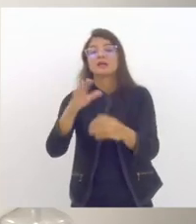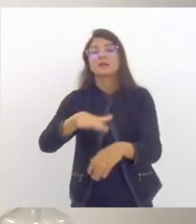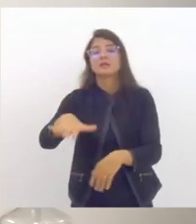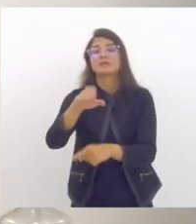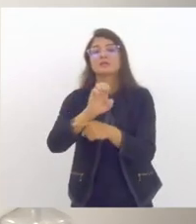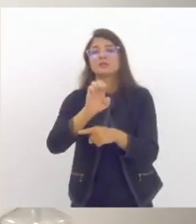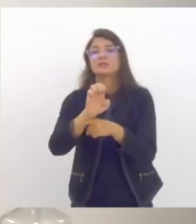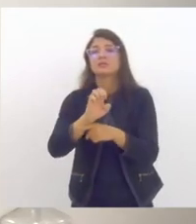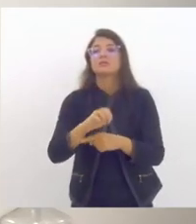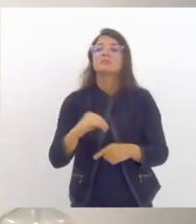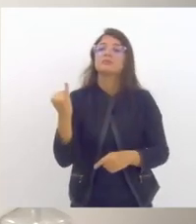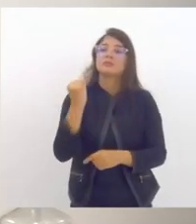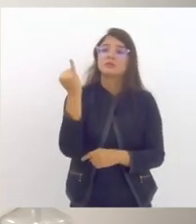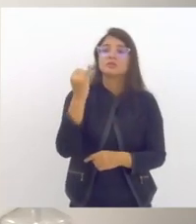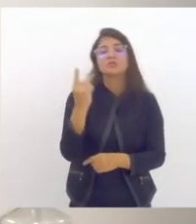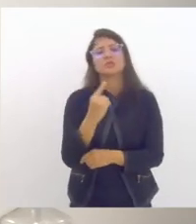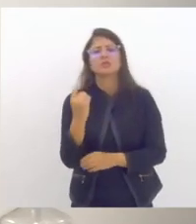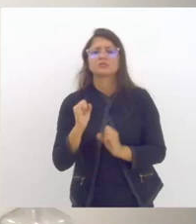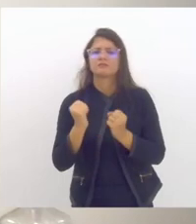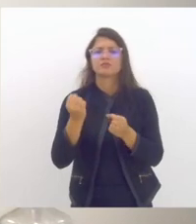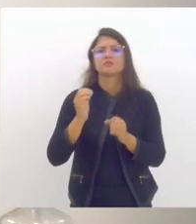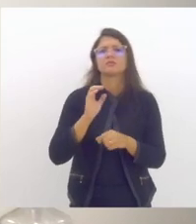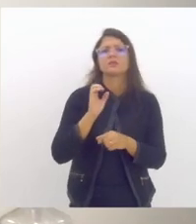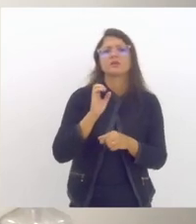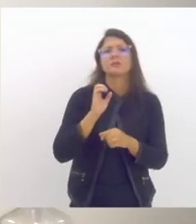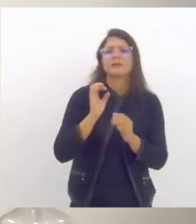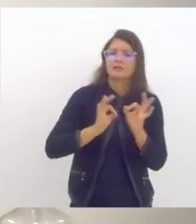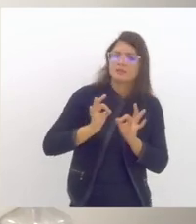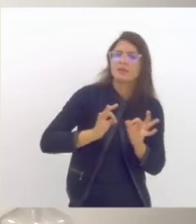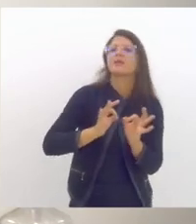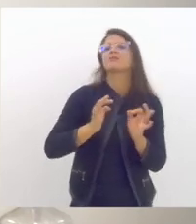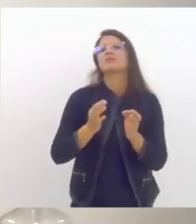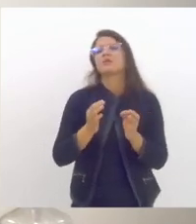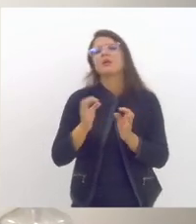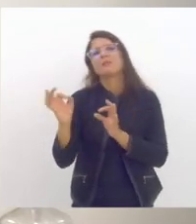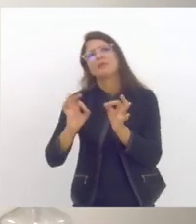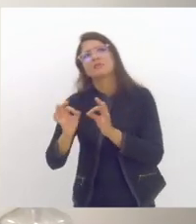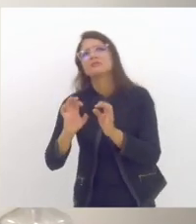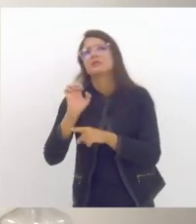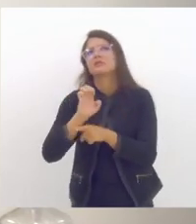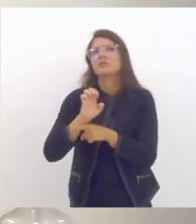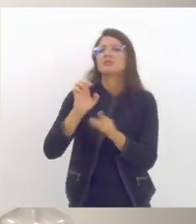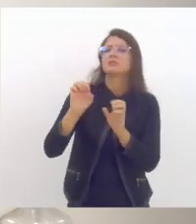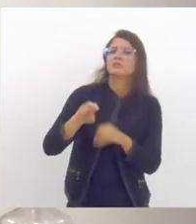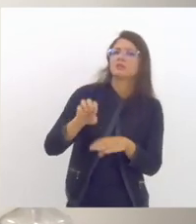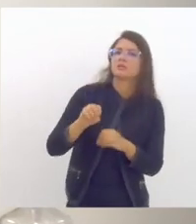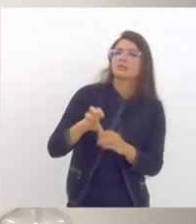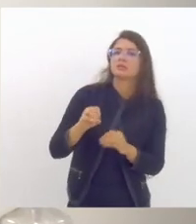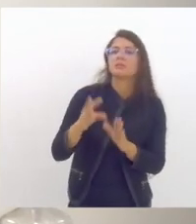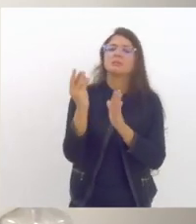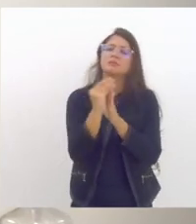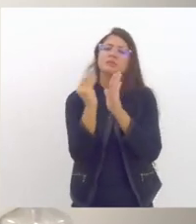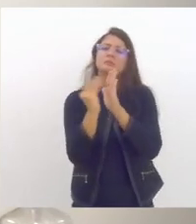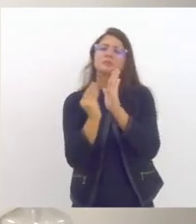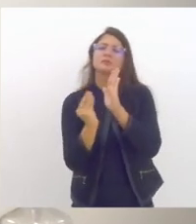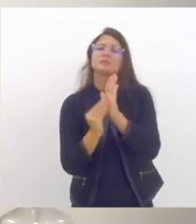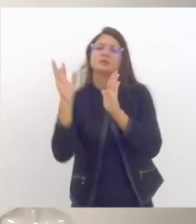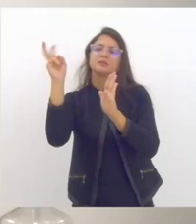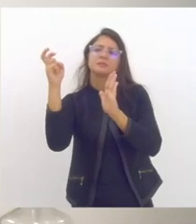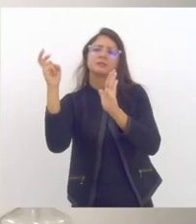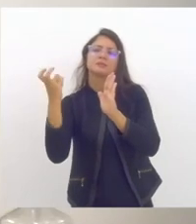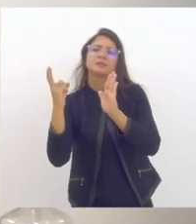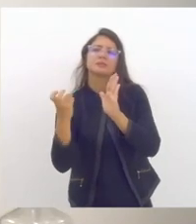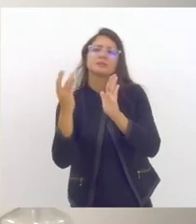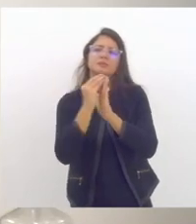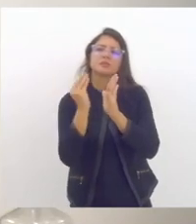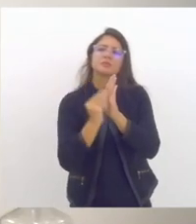sempre defende o planejamento a gente agora inclusive está na discussão do plano estadual de educação e vai inserir muitos desses temas no plano estadual de